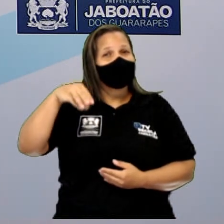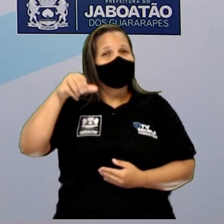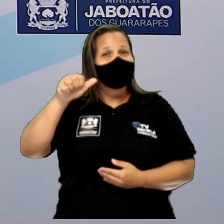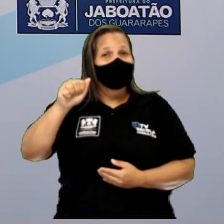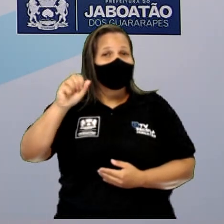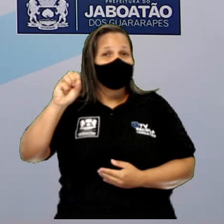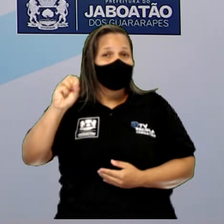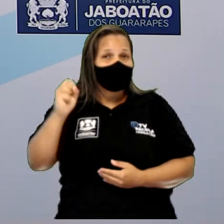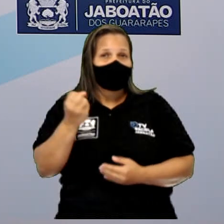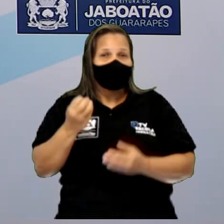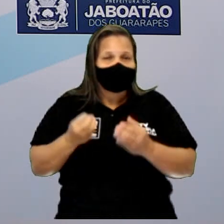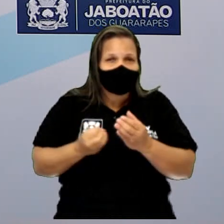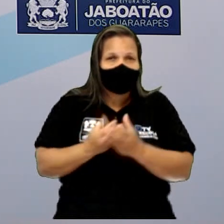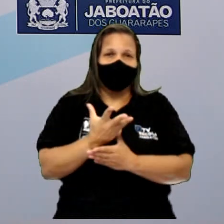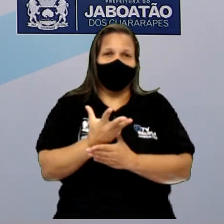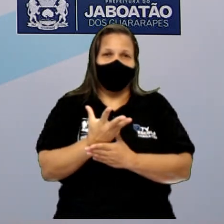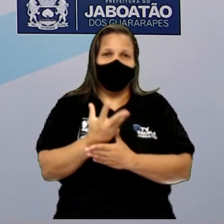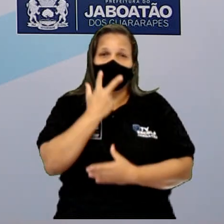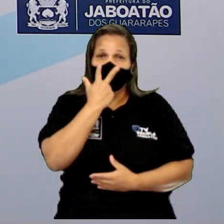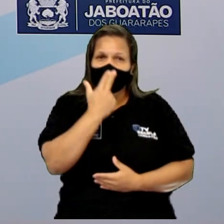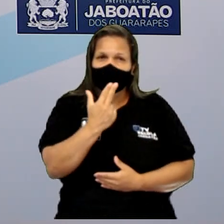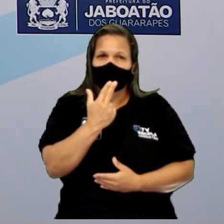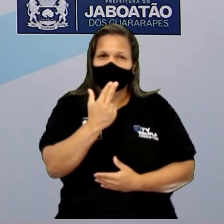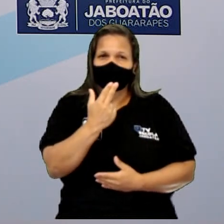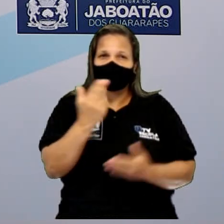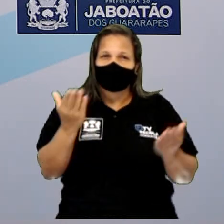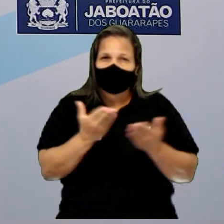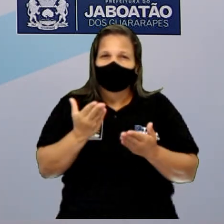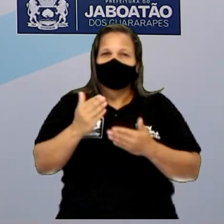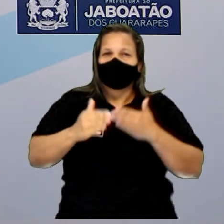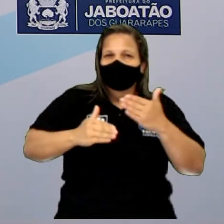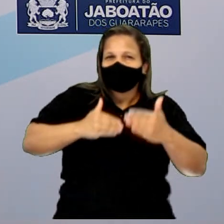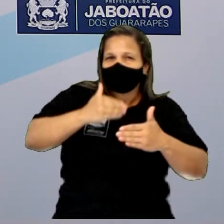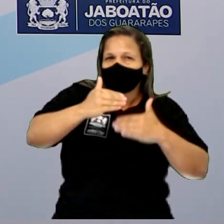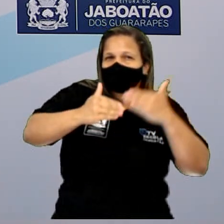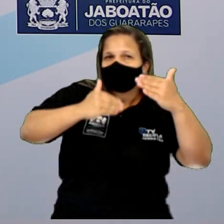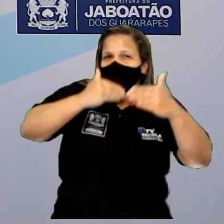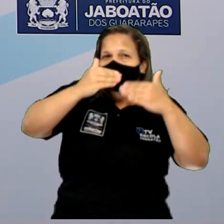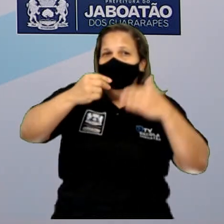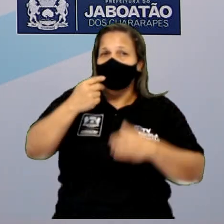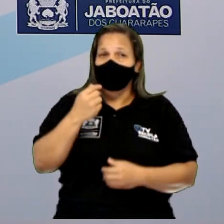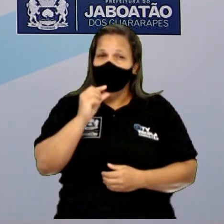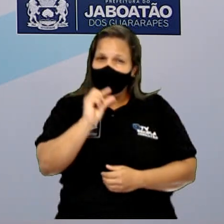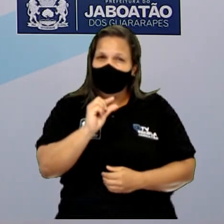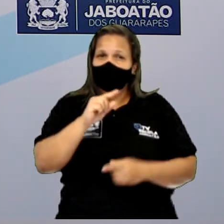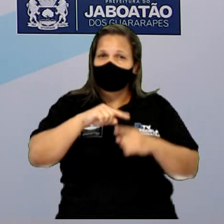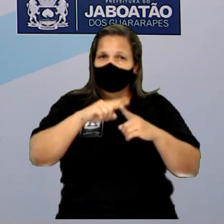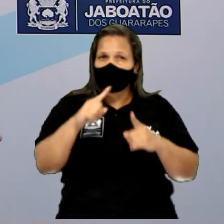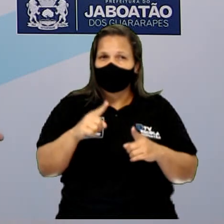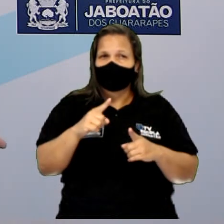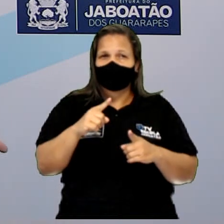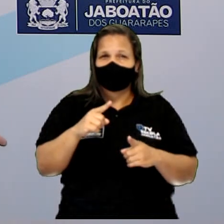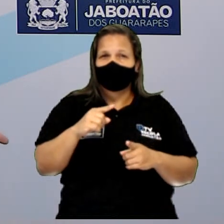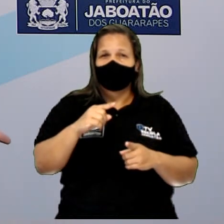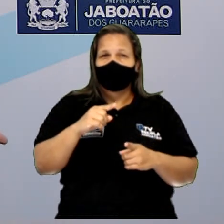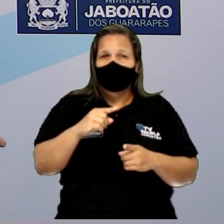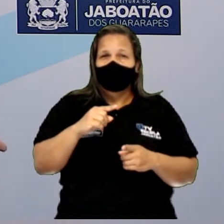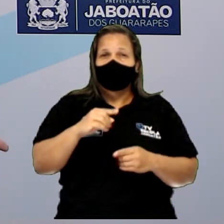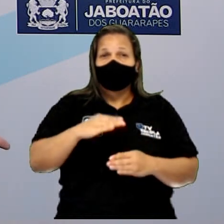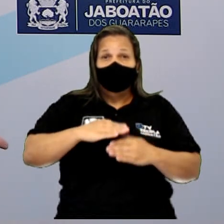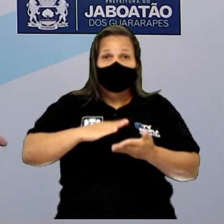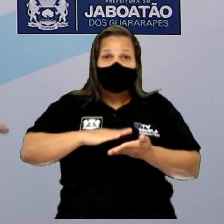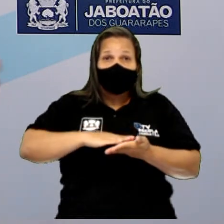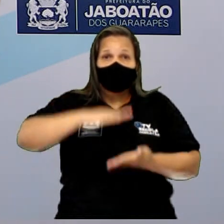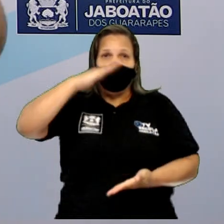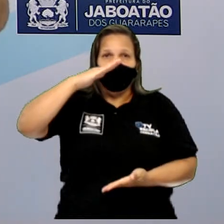parecida com a que a gente tem hoje, né? Ela evoluiu um pouquinho. Essa imagem aí, essa pilha aí, tem um tamanho mais ou menos desse